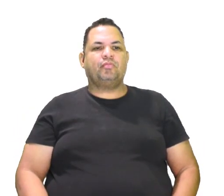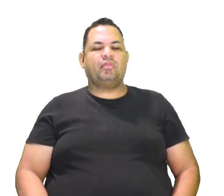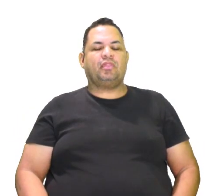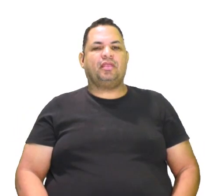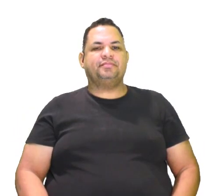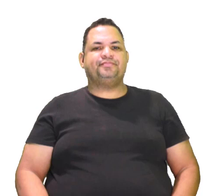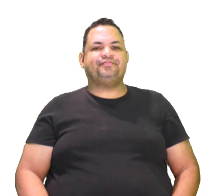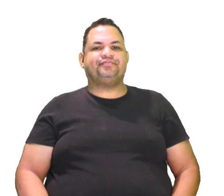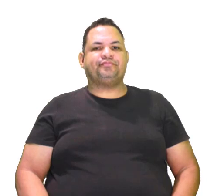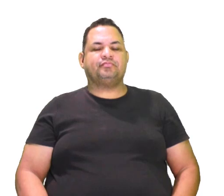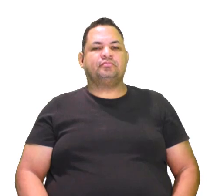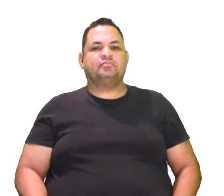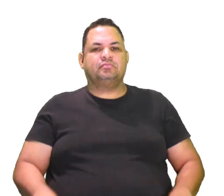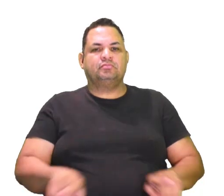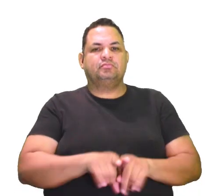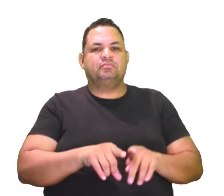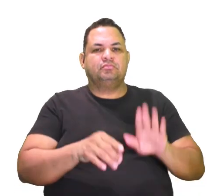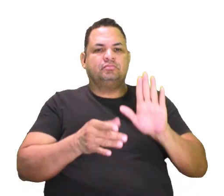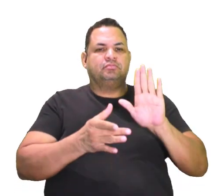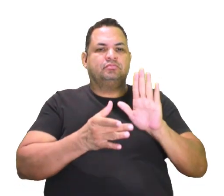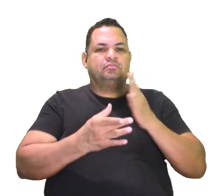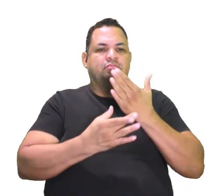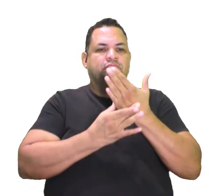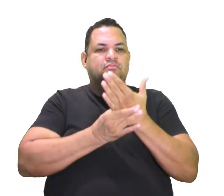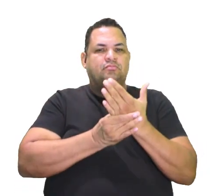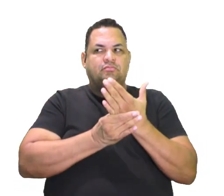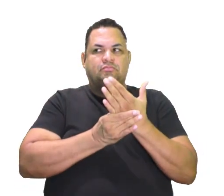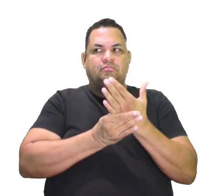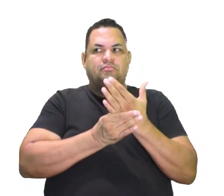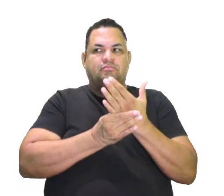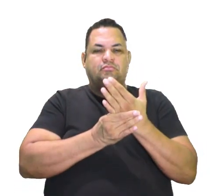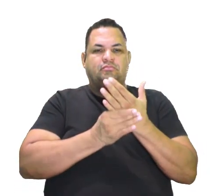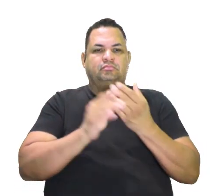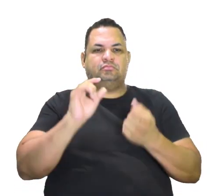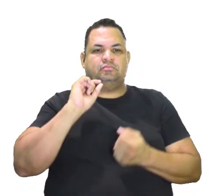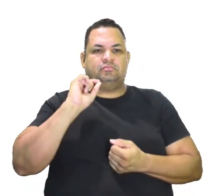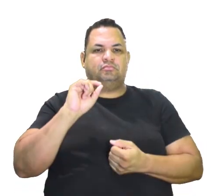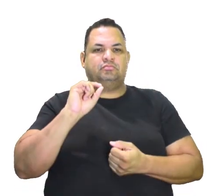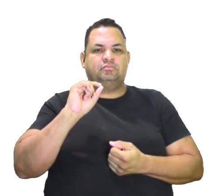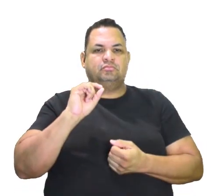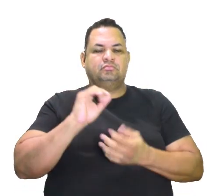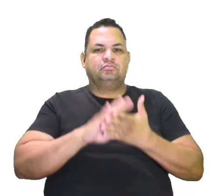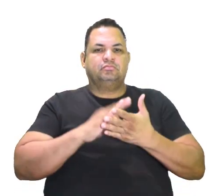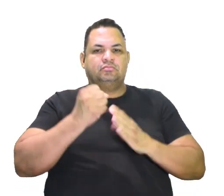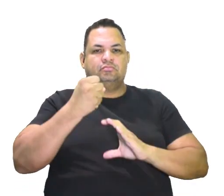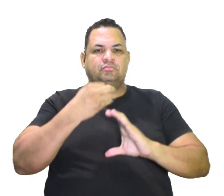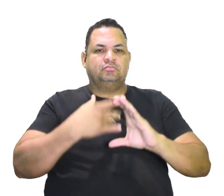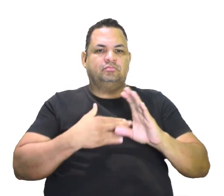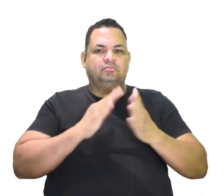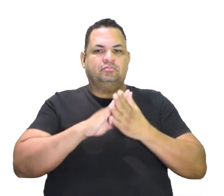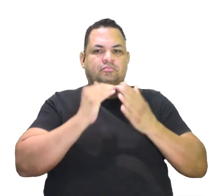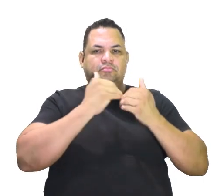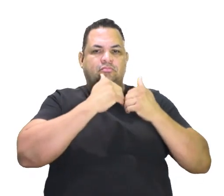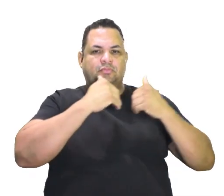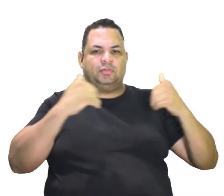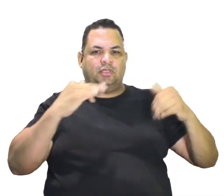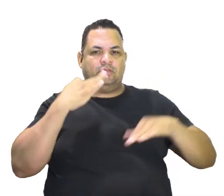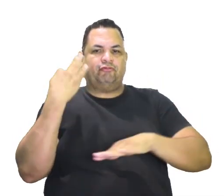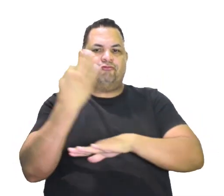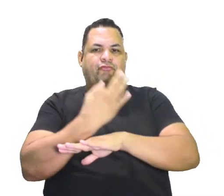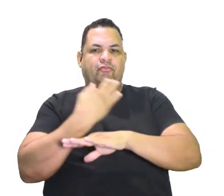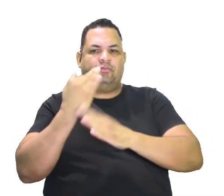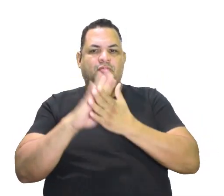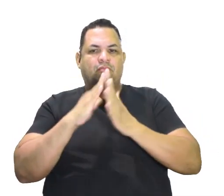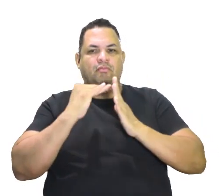Então, nós vimos também o realismo, né? O realismo é um estilo que marca um afastamento formal e